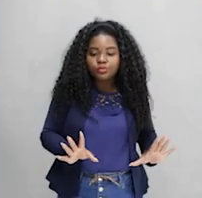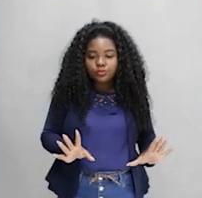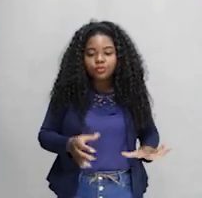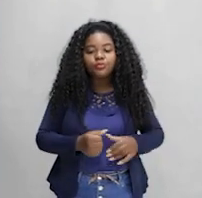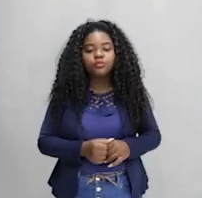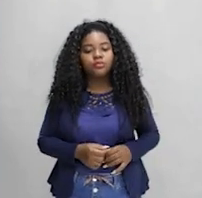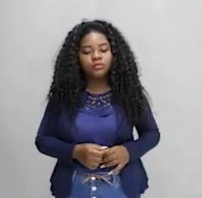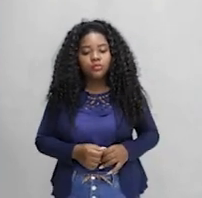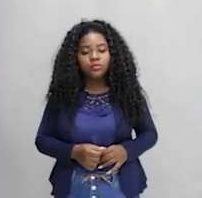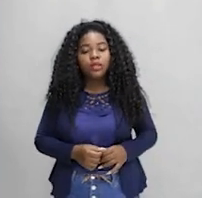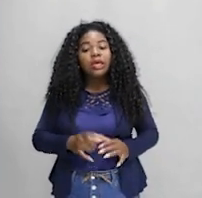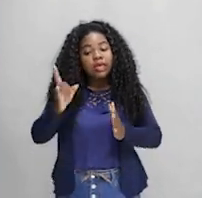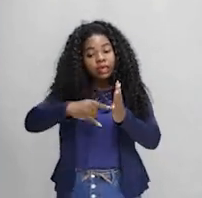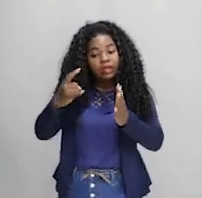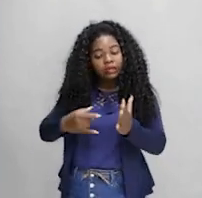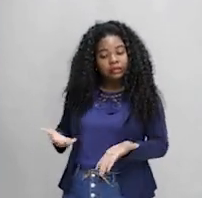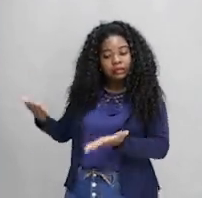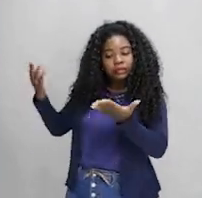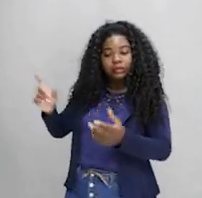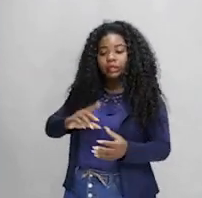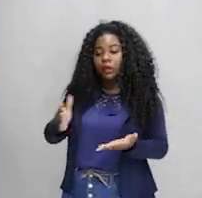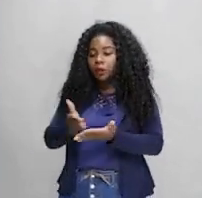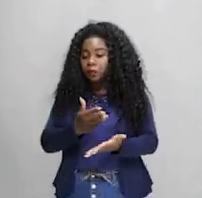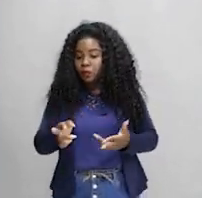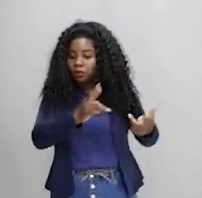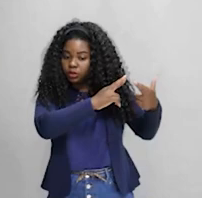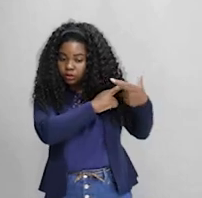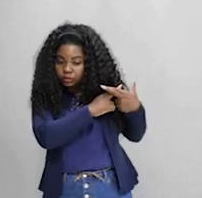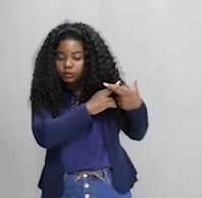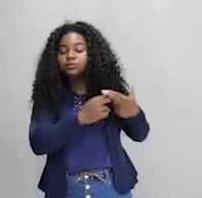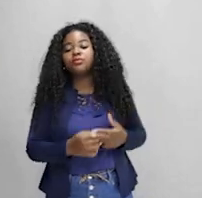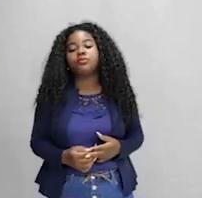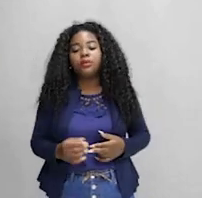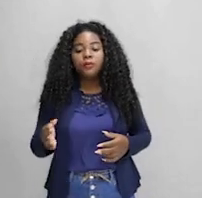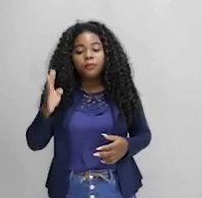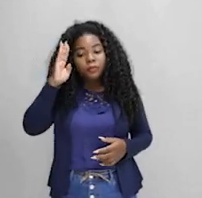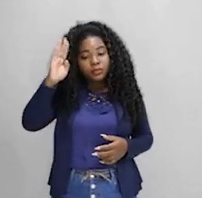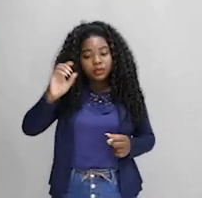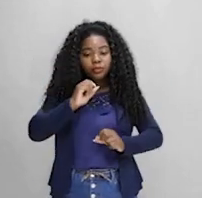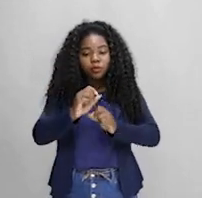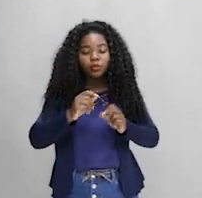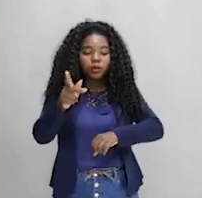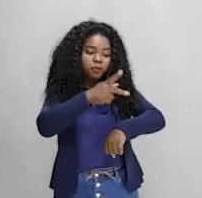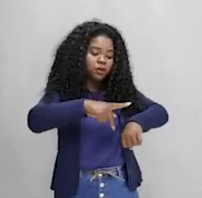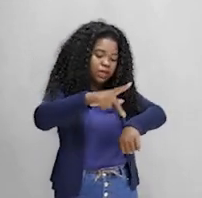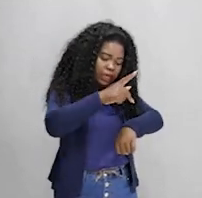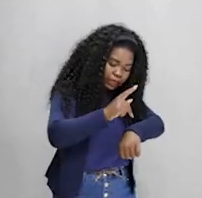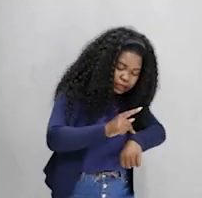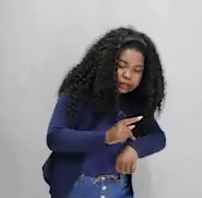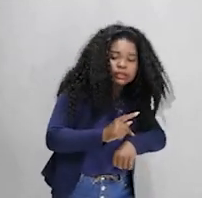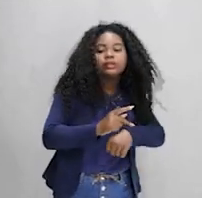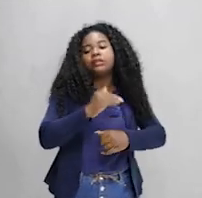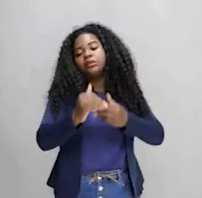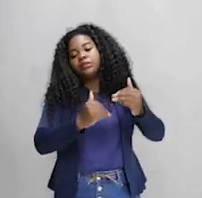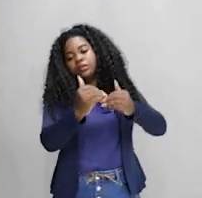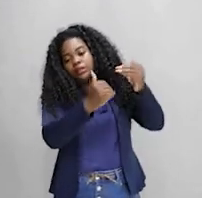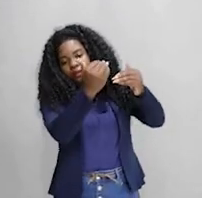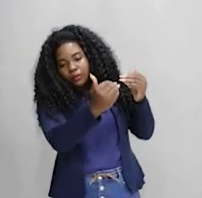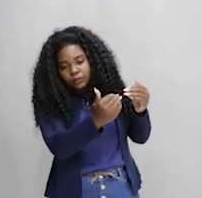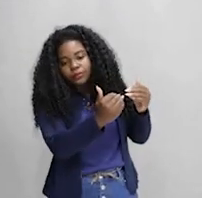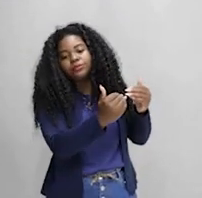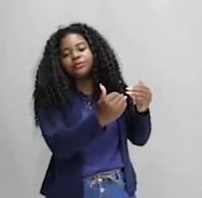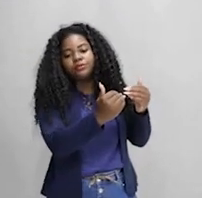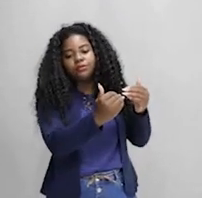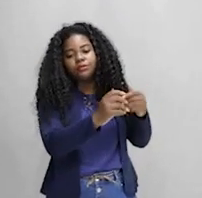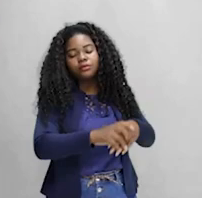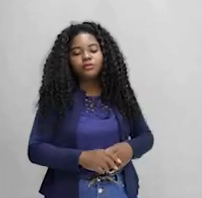algumas responsabilidades, principalmente para os países desenvolvidos, que eles deveriam diminuir a sua emissão de dióxido de